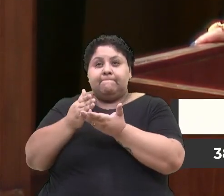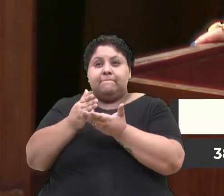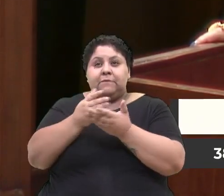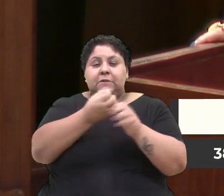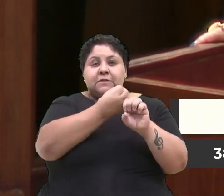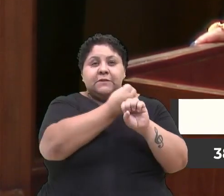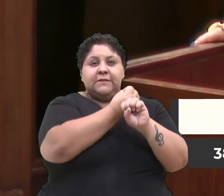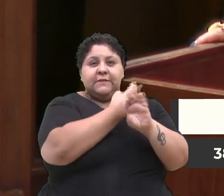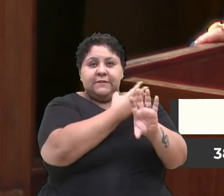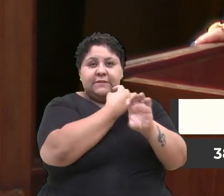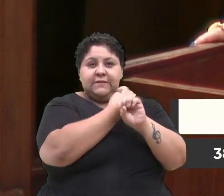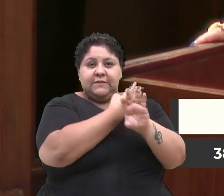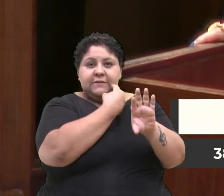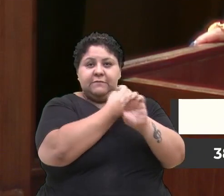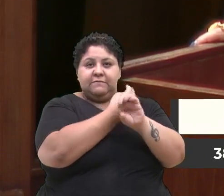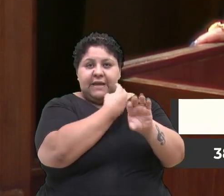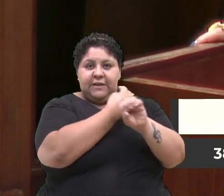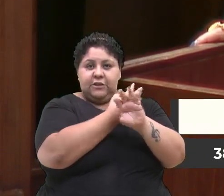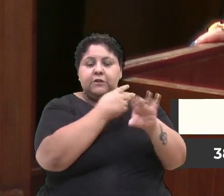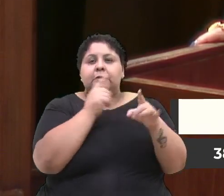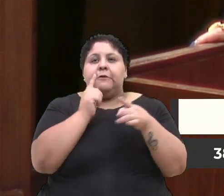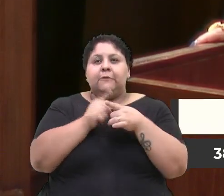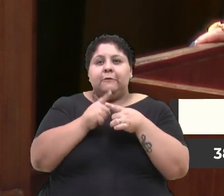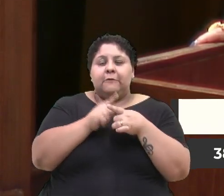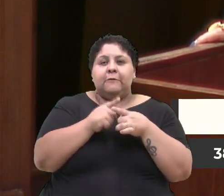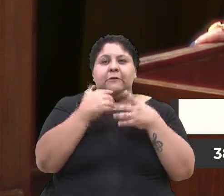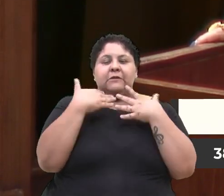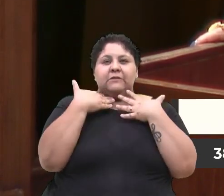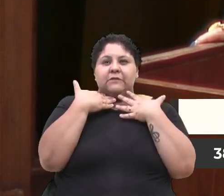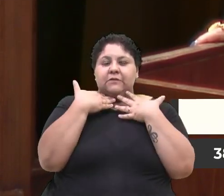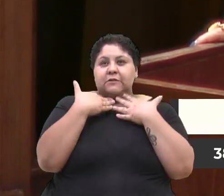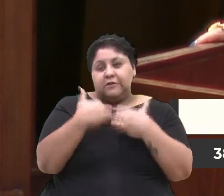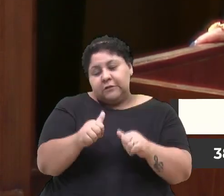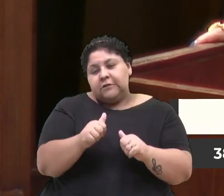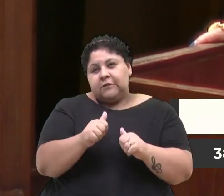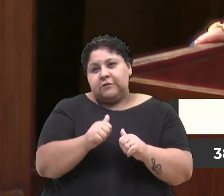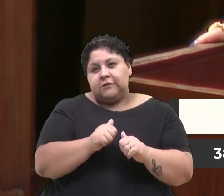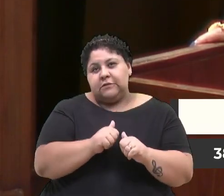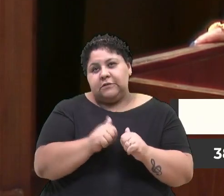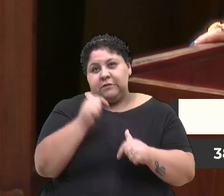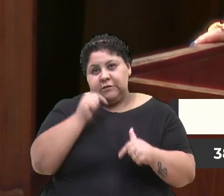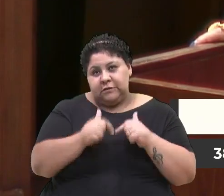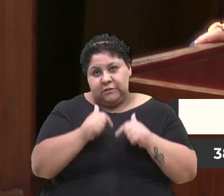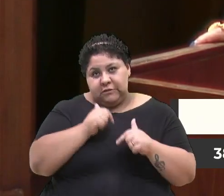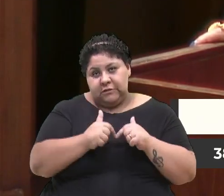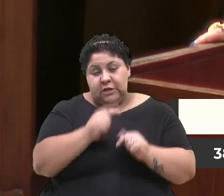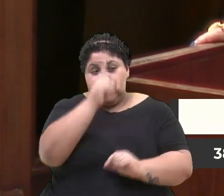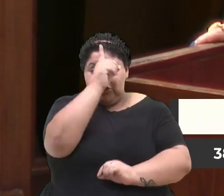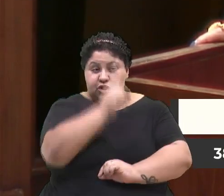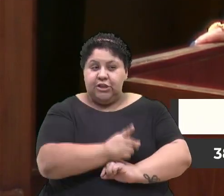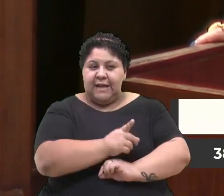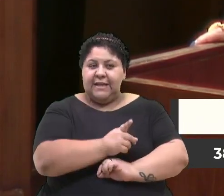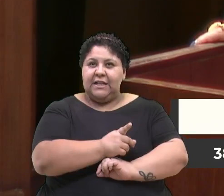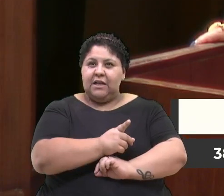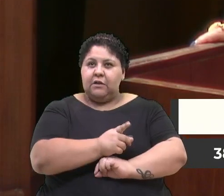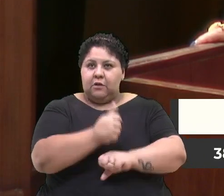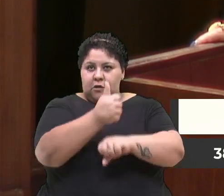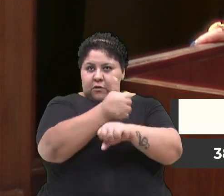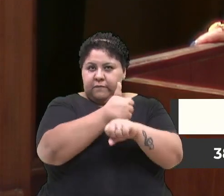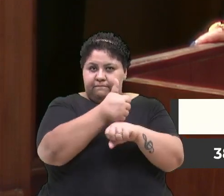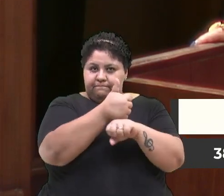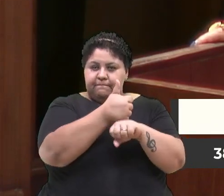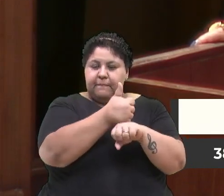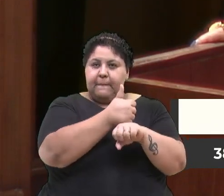porque é a secretaria que trabalha diretamente com esses profissionais,